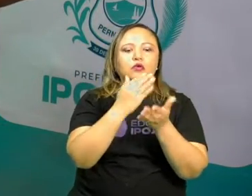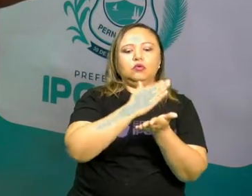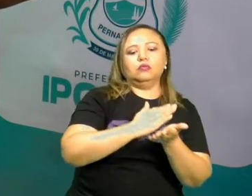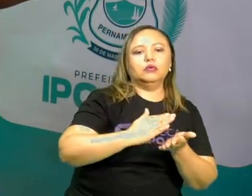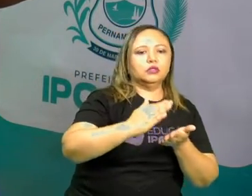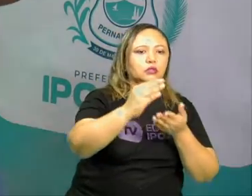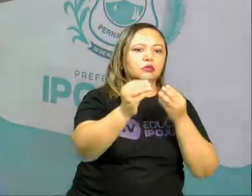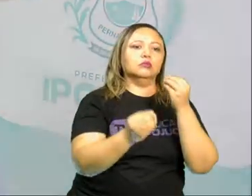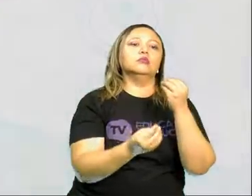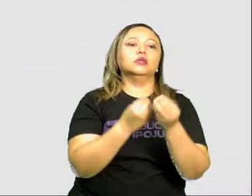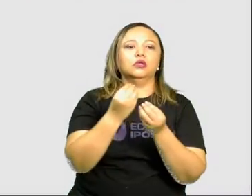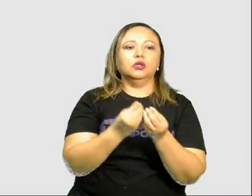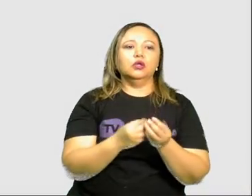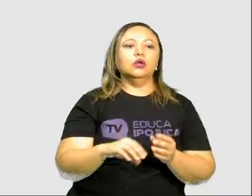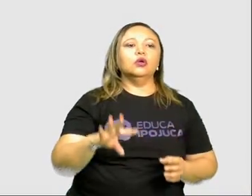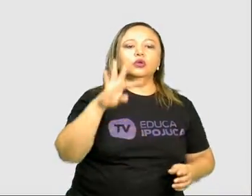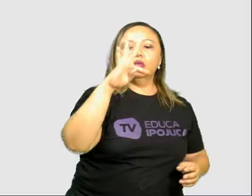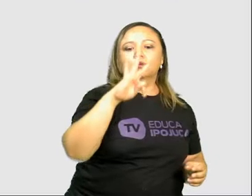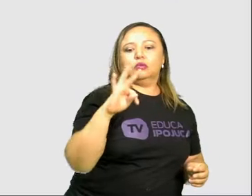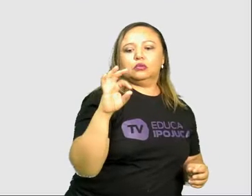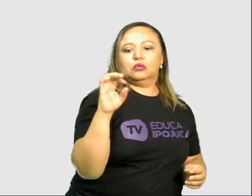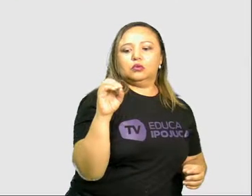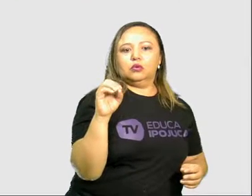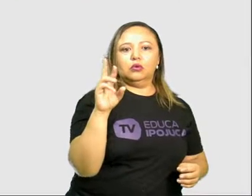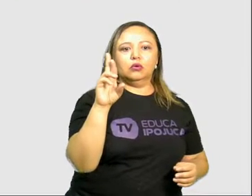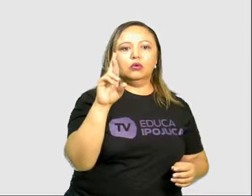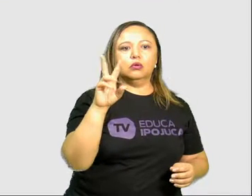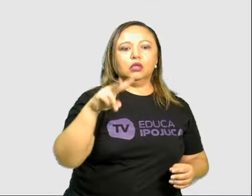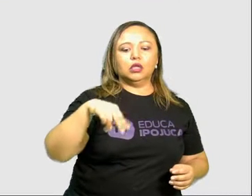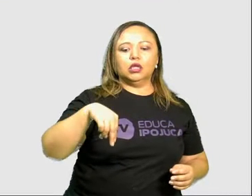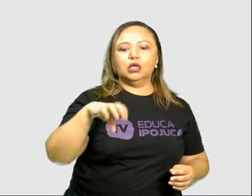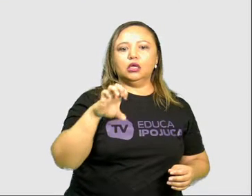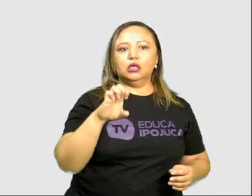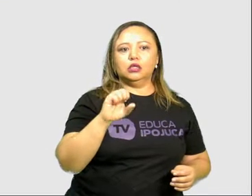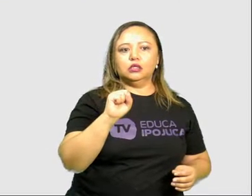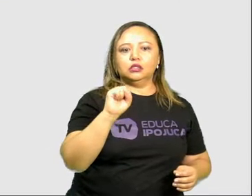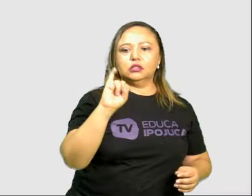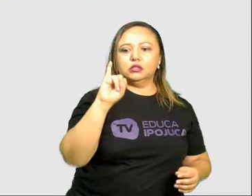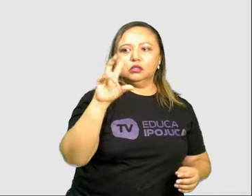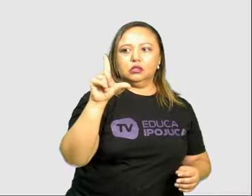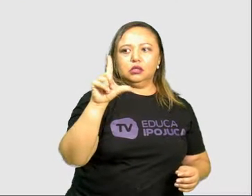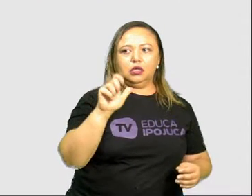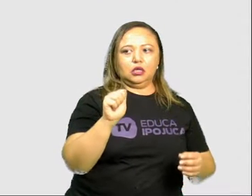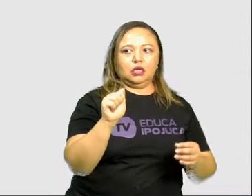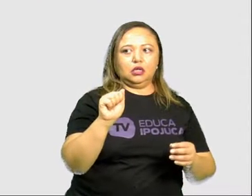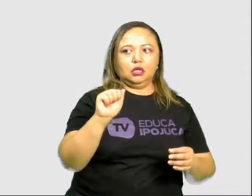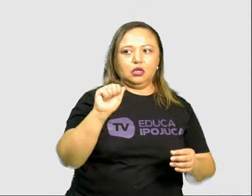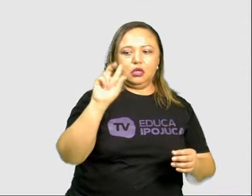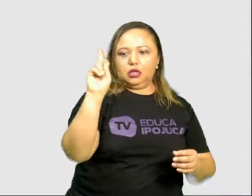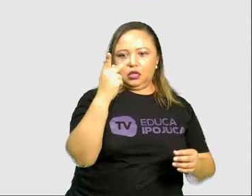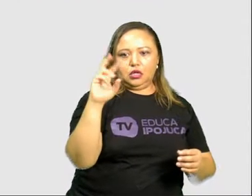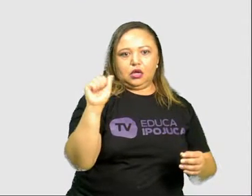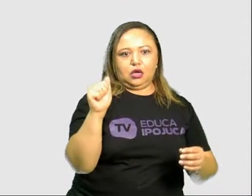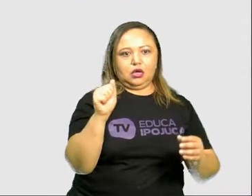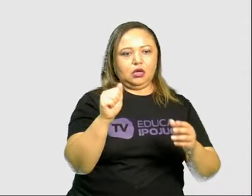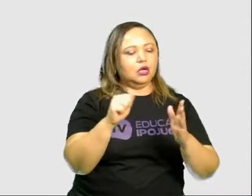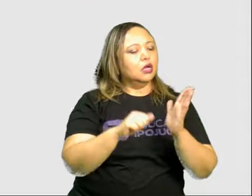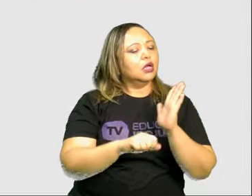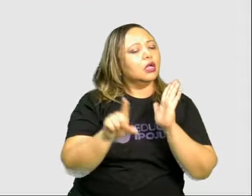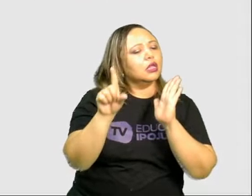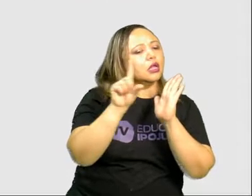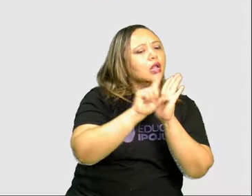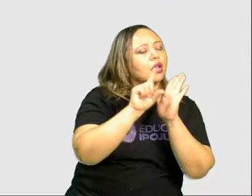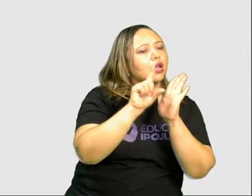o Tratado de Tordesilhas? A gente já falou que os protagonistas dele foi Portugal e Espanha e ele